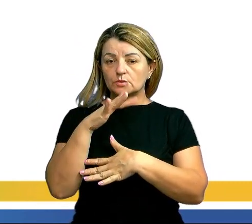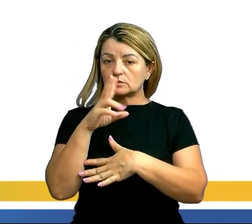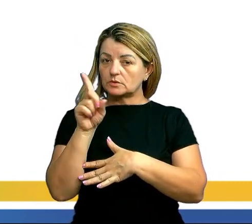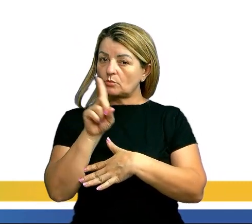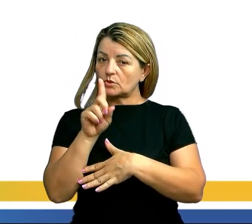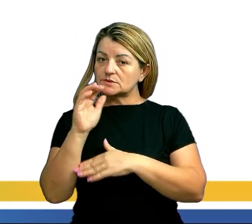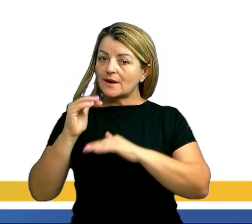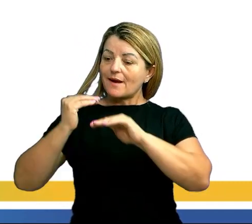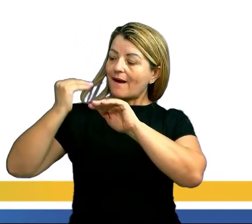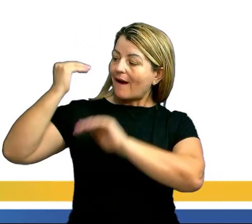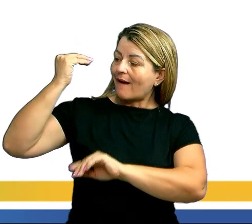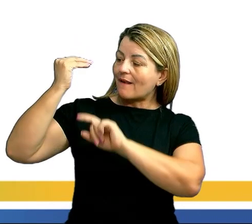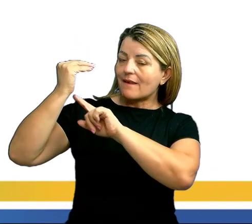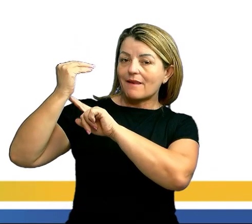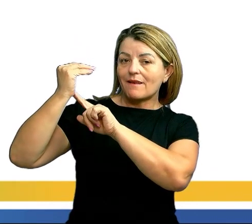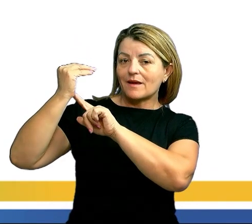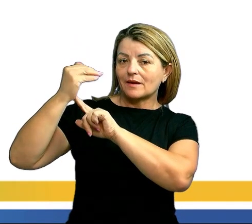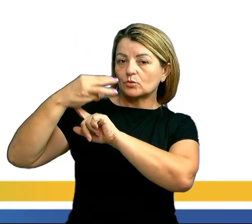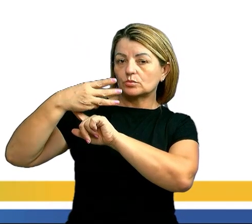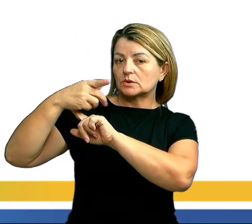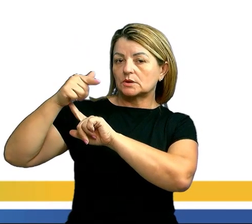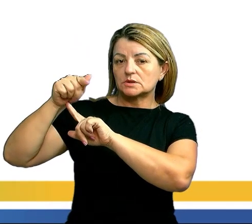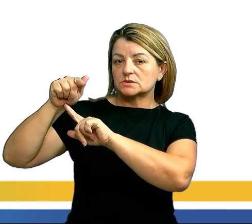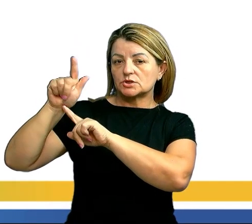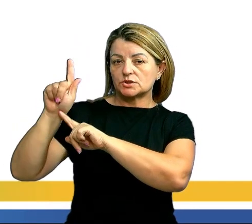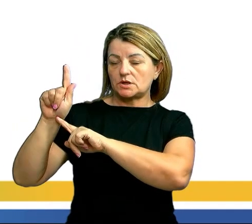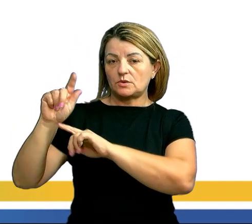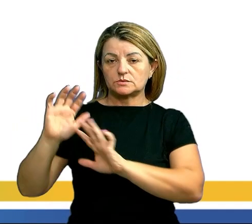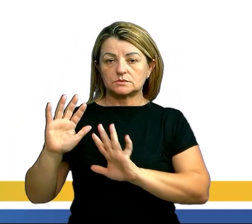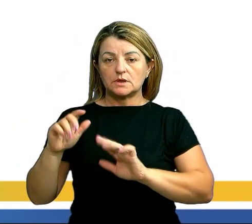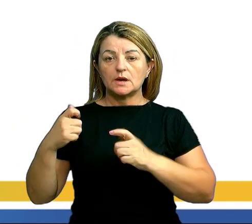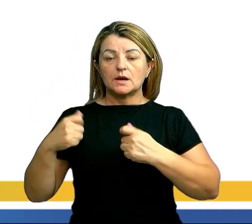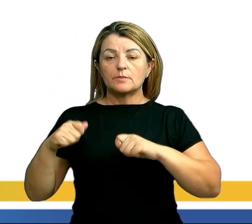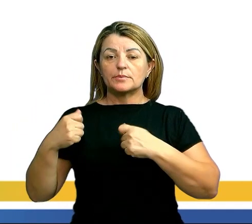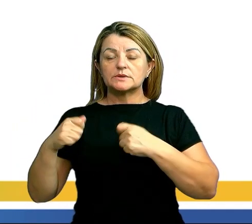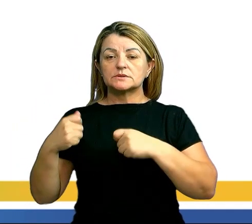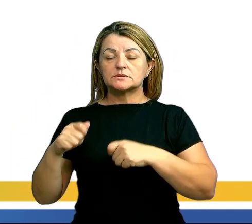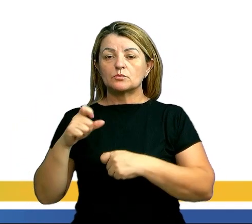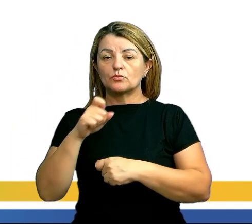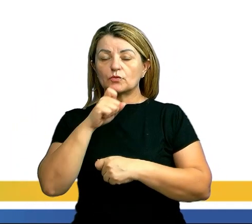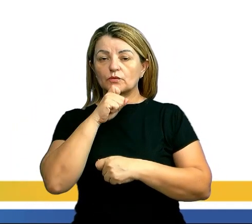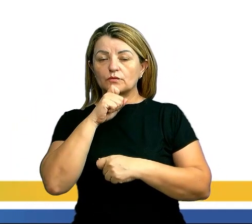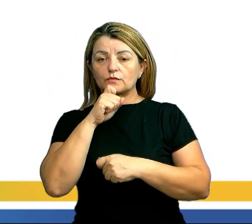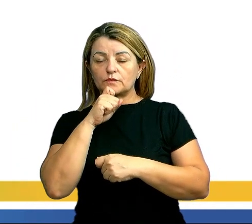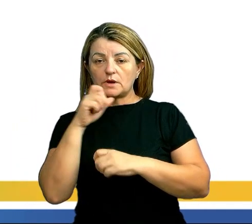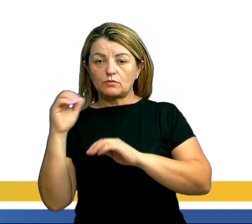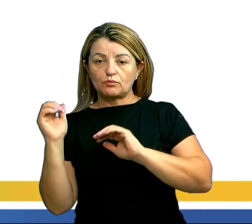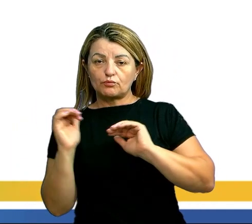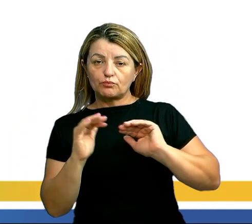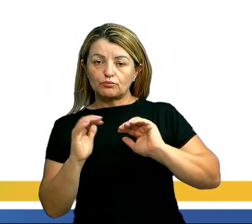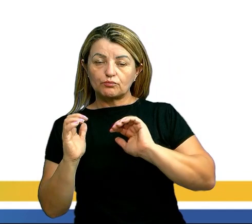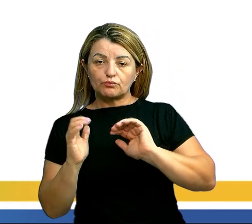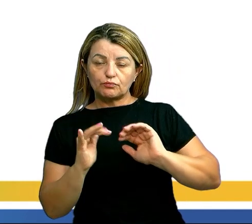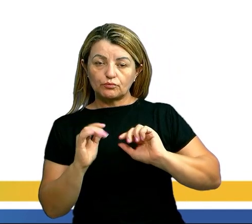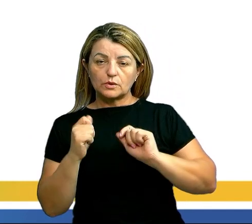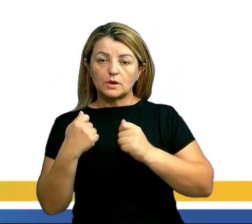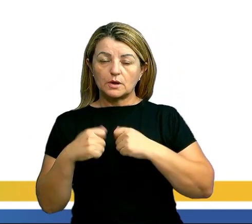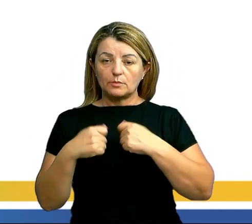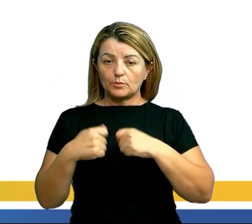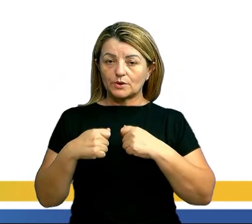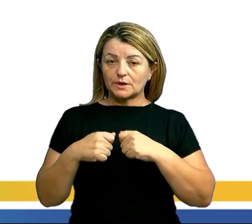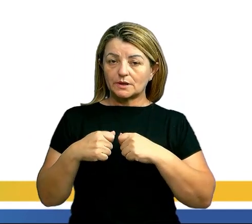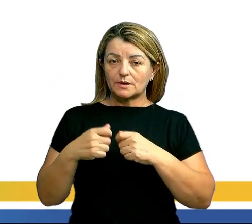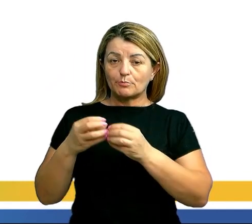37 graus Celsius para isso temos que resfriá-lo pois uma temperatura excessiva prejudica o controle motor